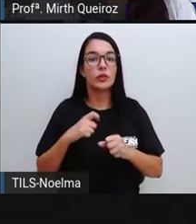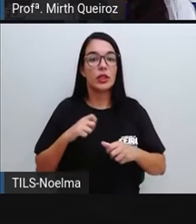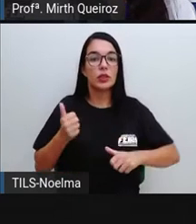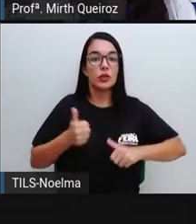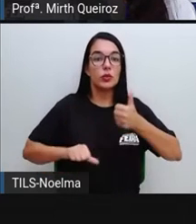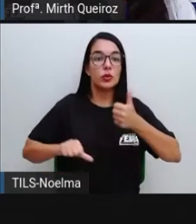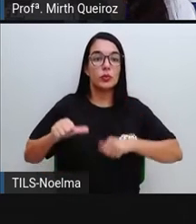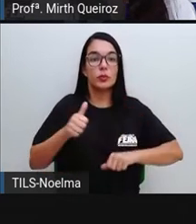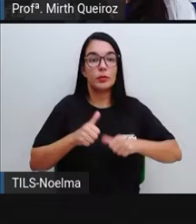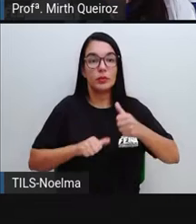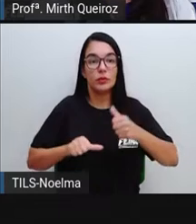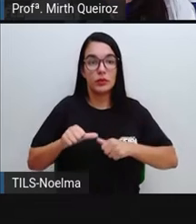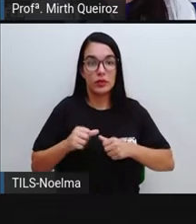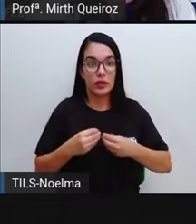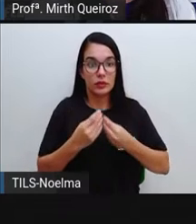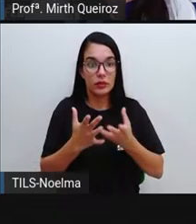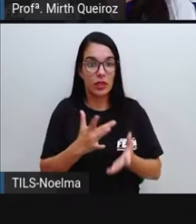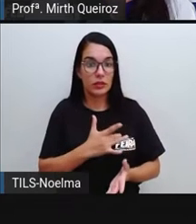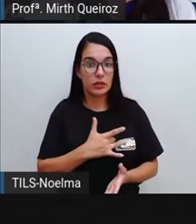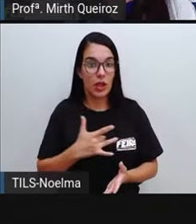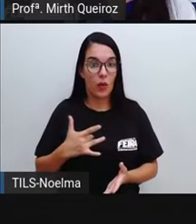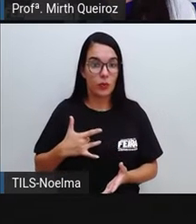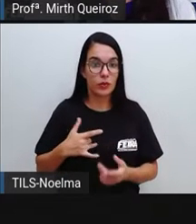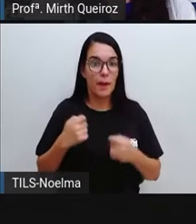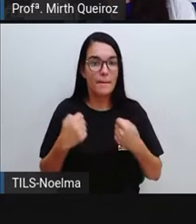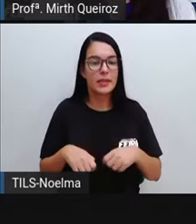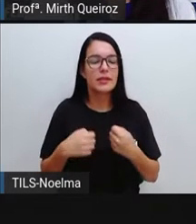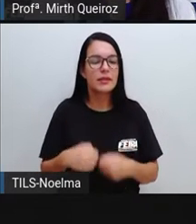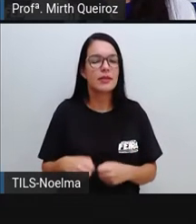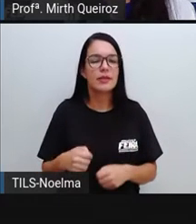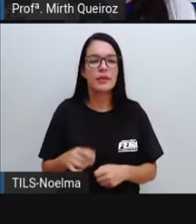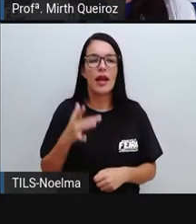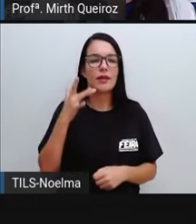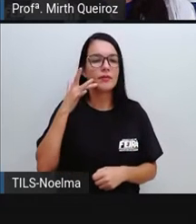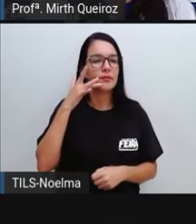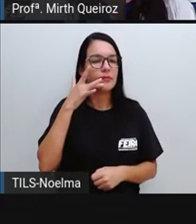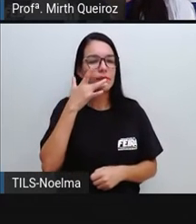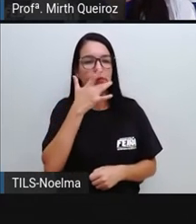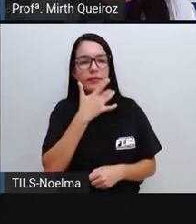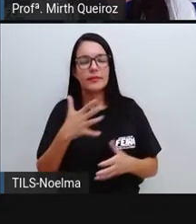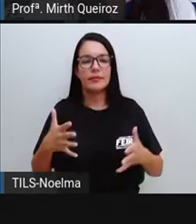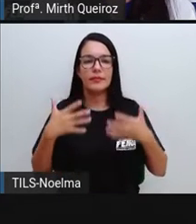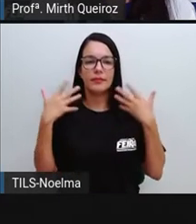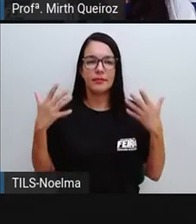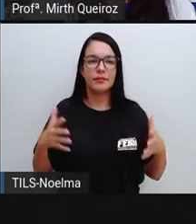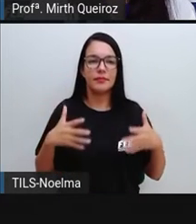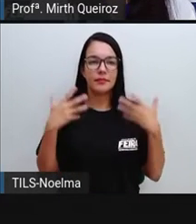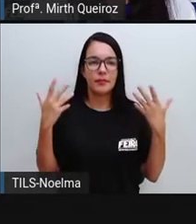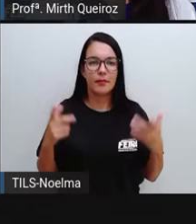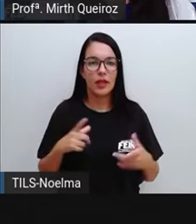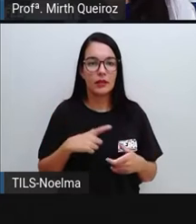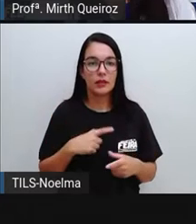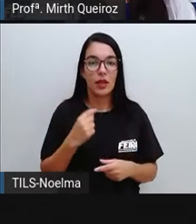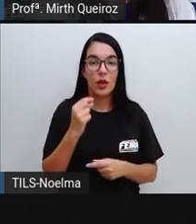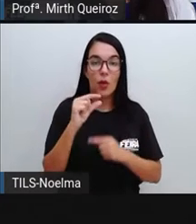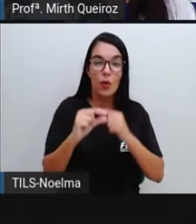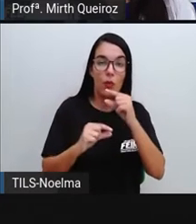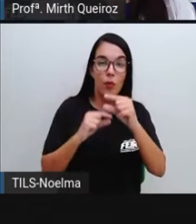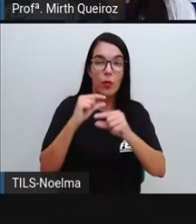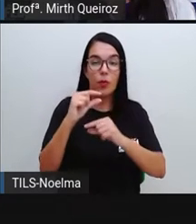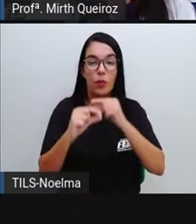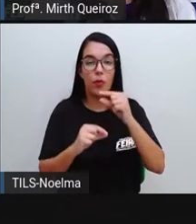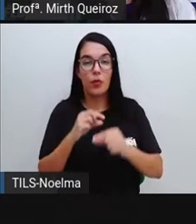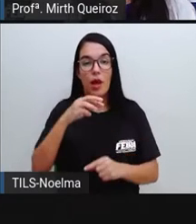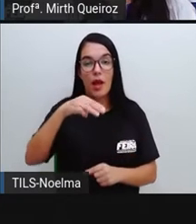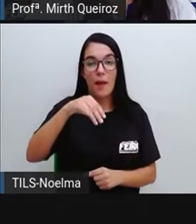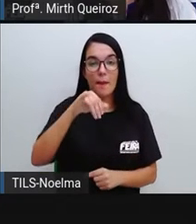substâncias Que são nocivas à saúde Ela deve ser fresca e arejada Conter certa quantidade de sais minerais